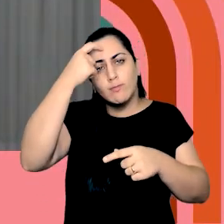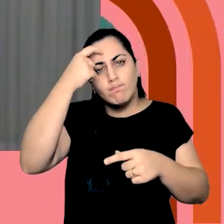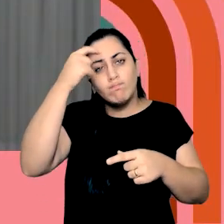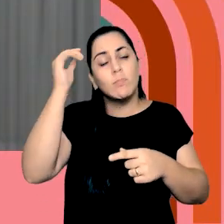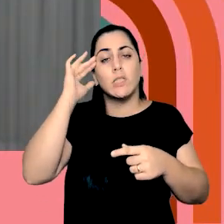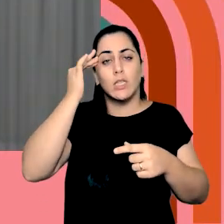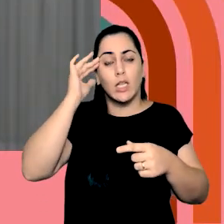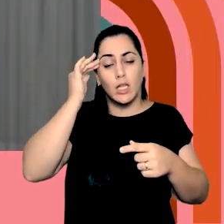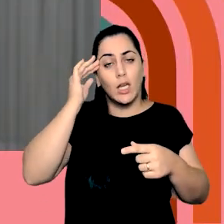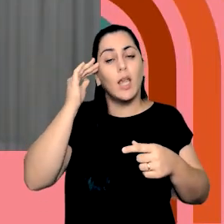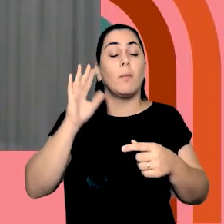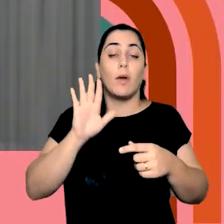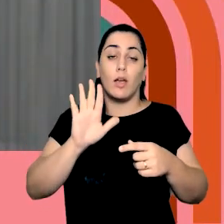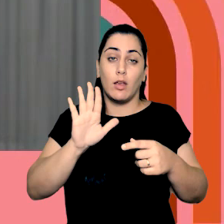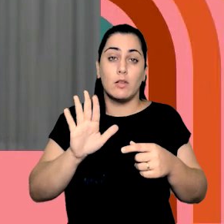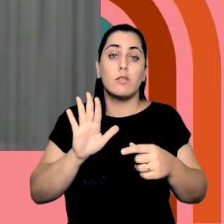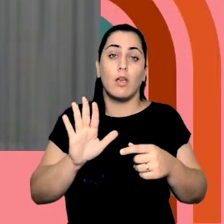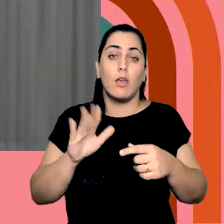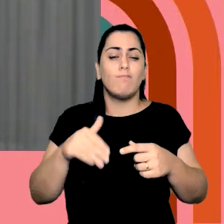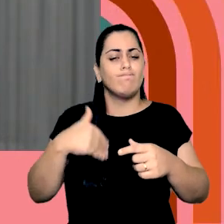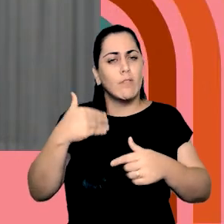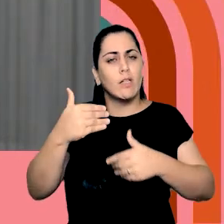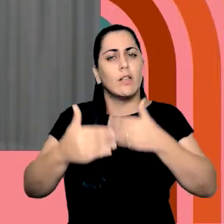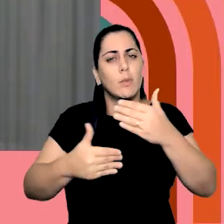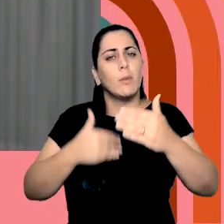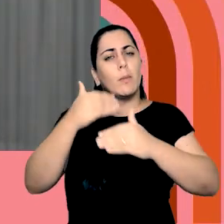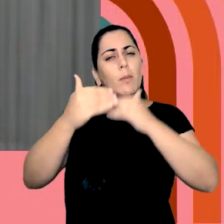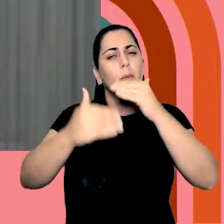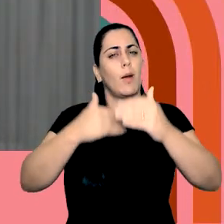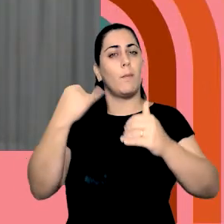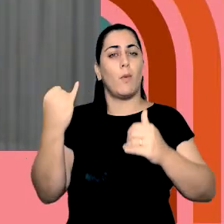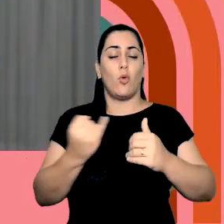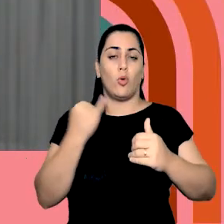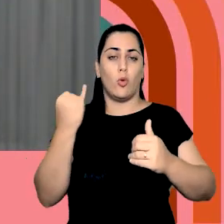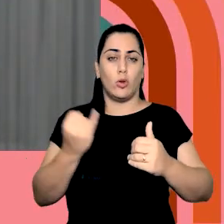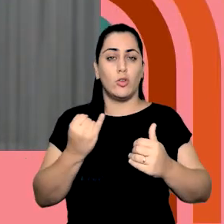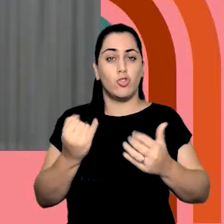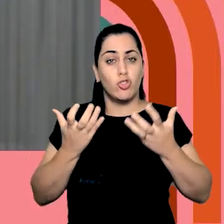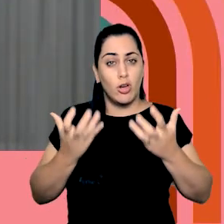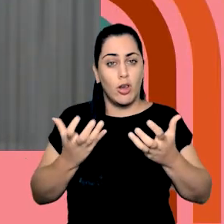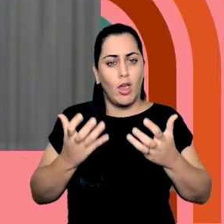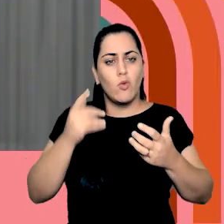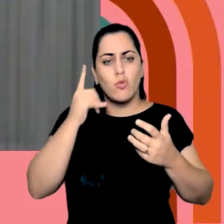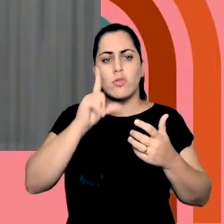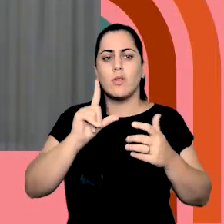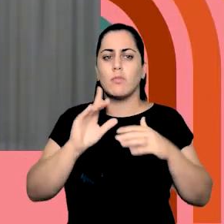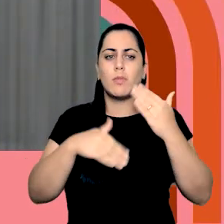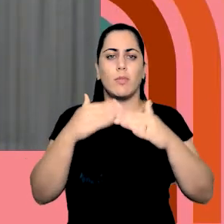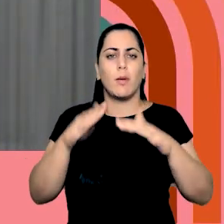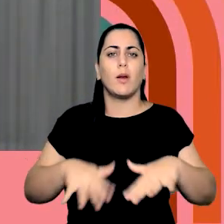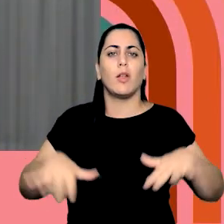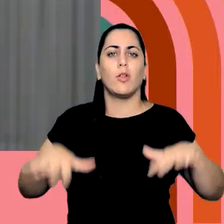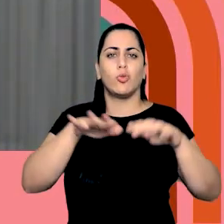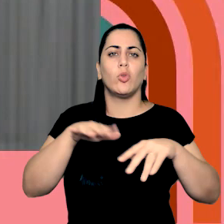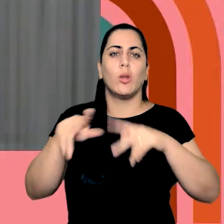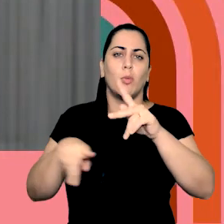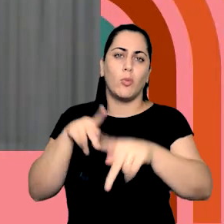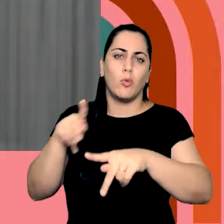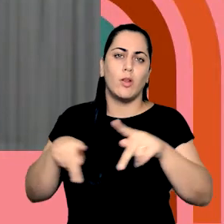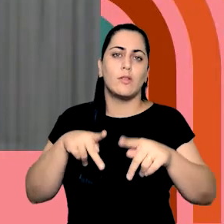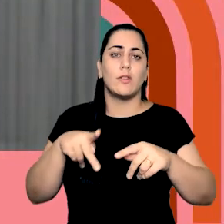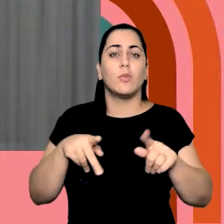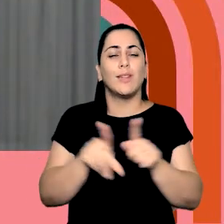mas é um passo realmente muito importante que nós esperamos que renda muitos frutos para a população e para a cidadania,